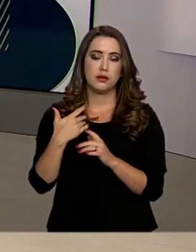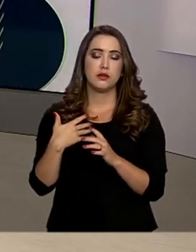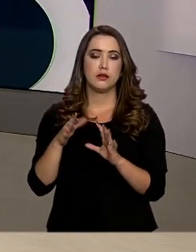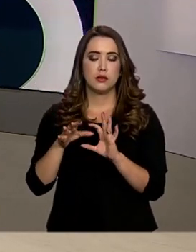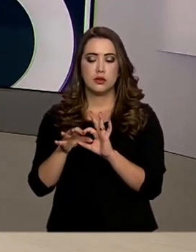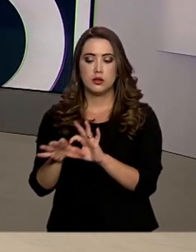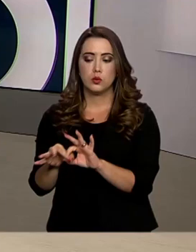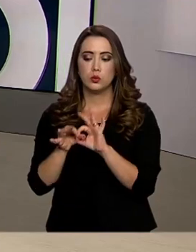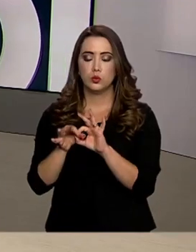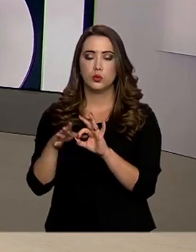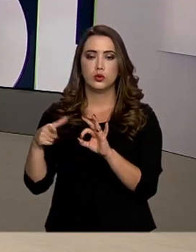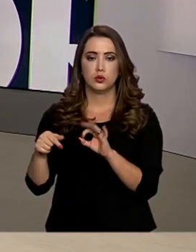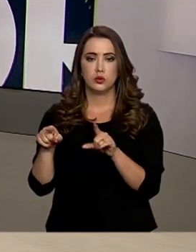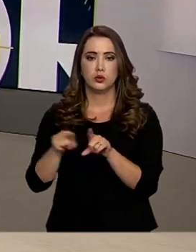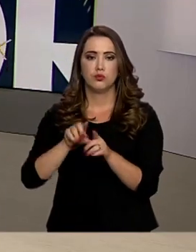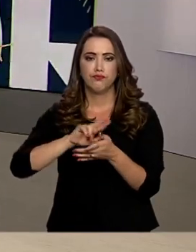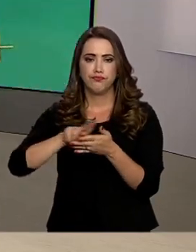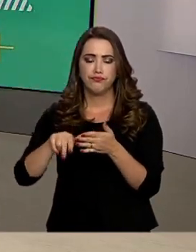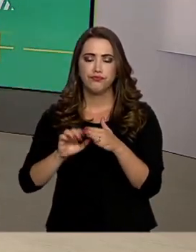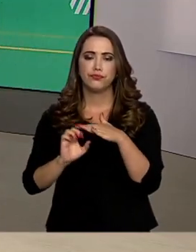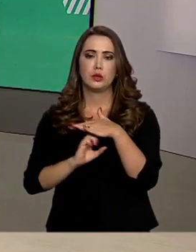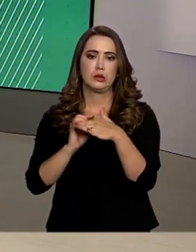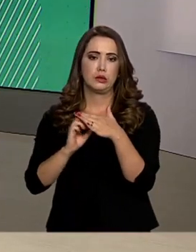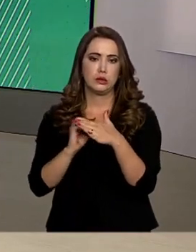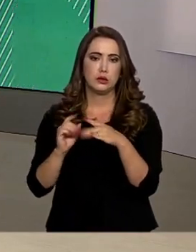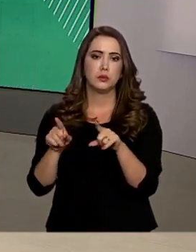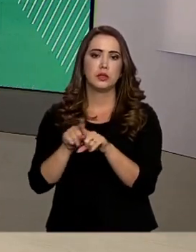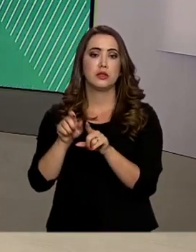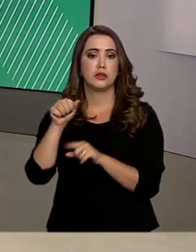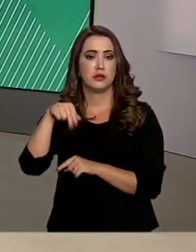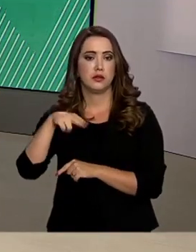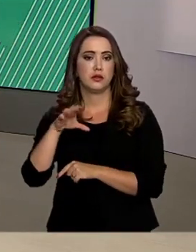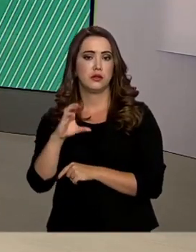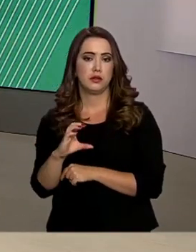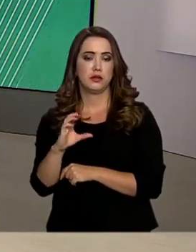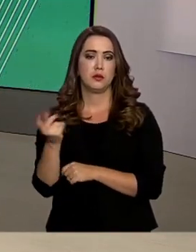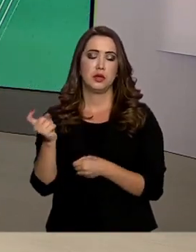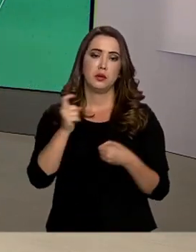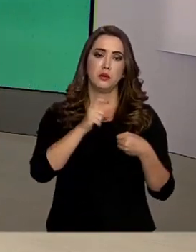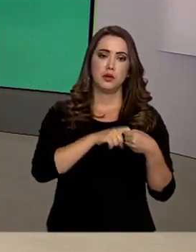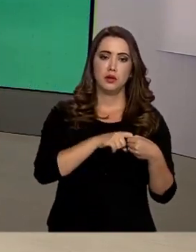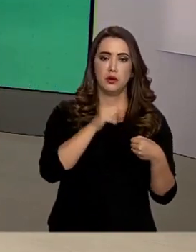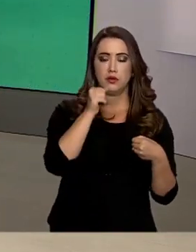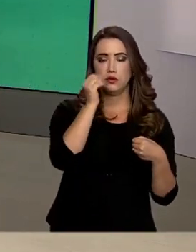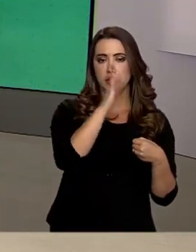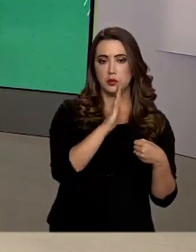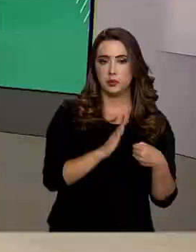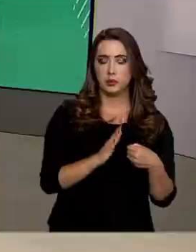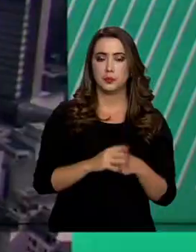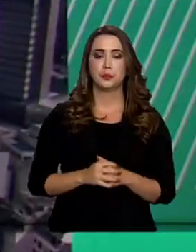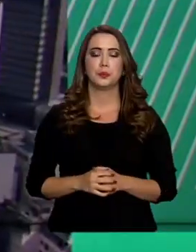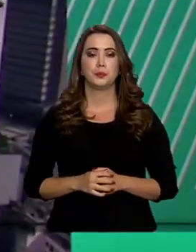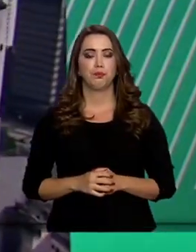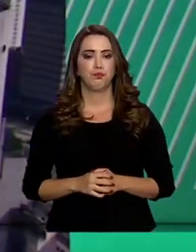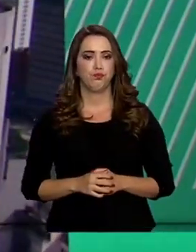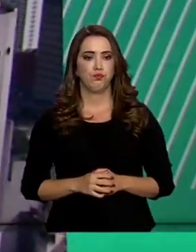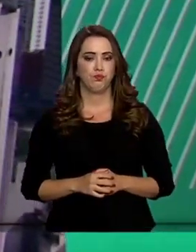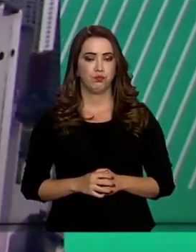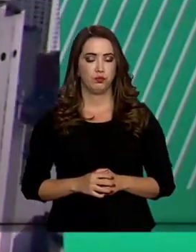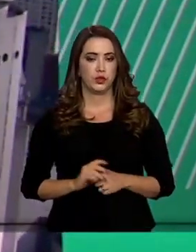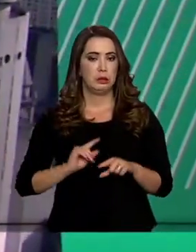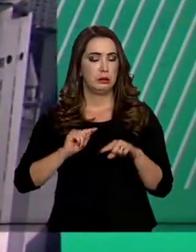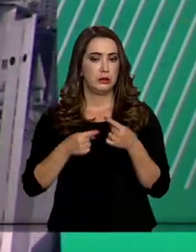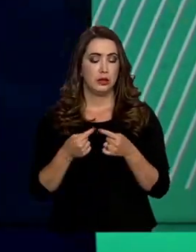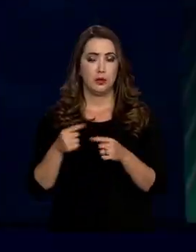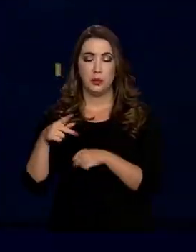Exteriores e do Turismo, além da Agência Nacional de Aviação Civil, a ANAC, e o governo peruano. Depois